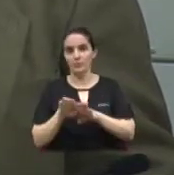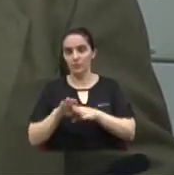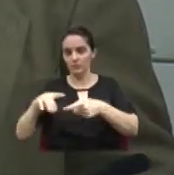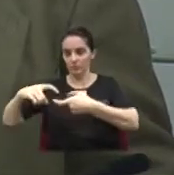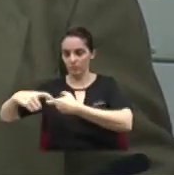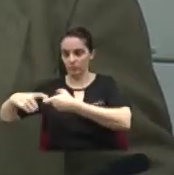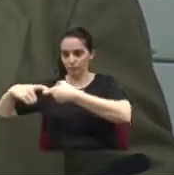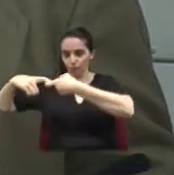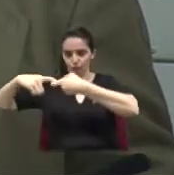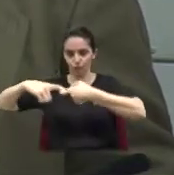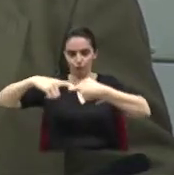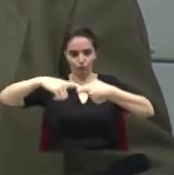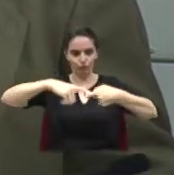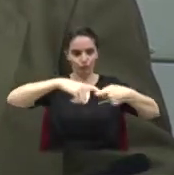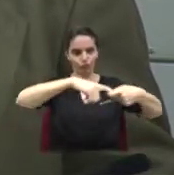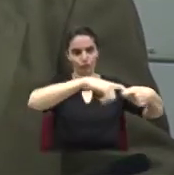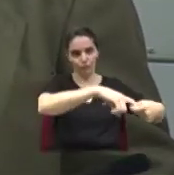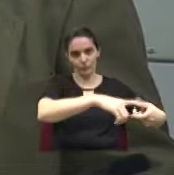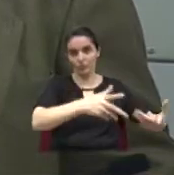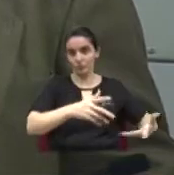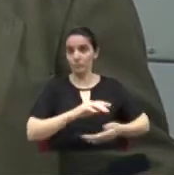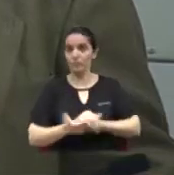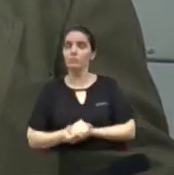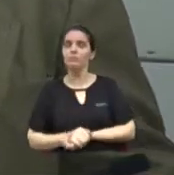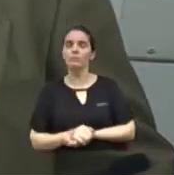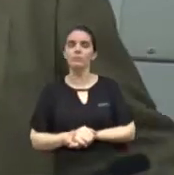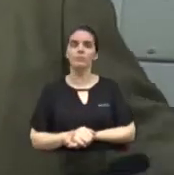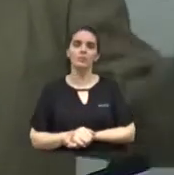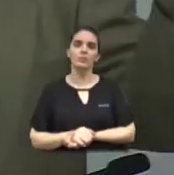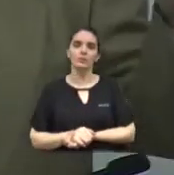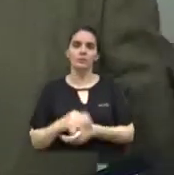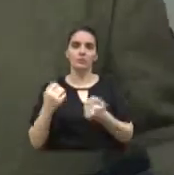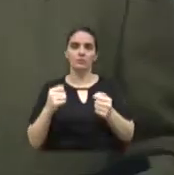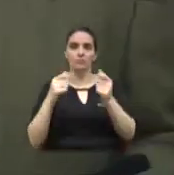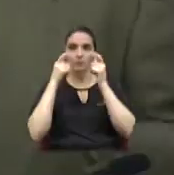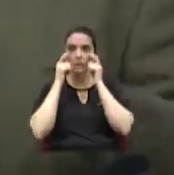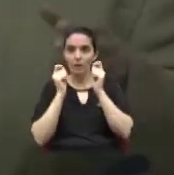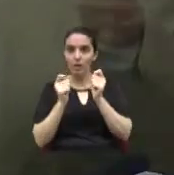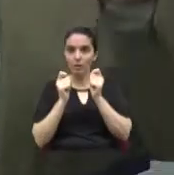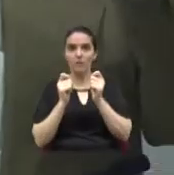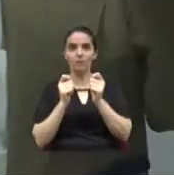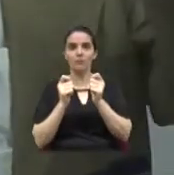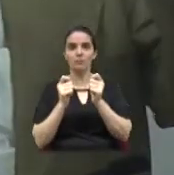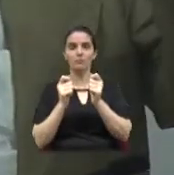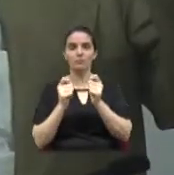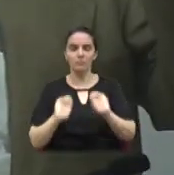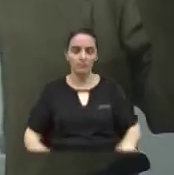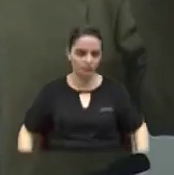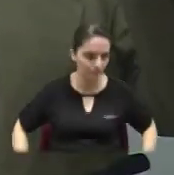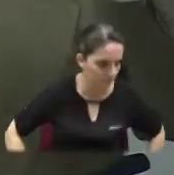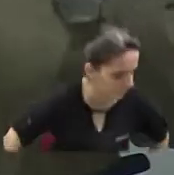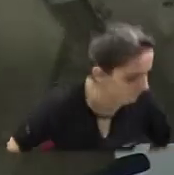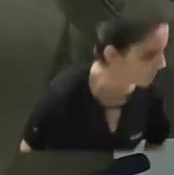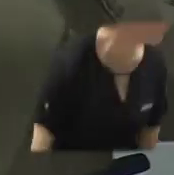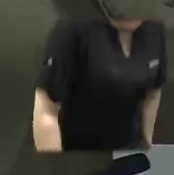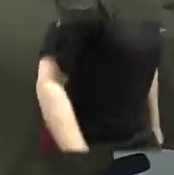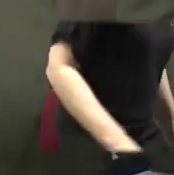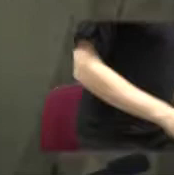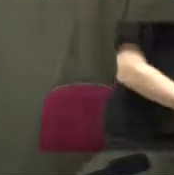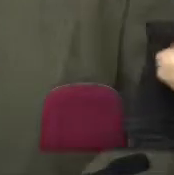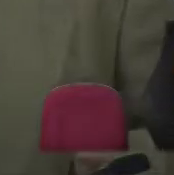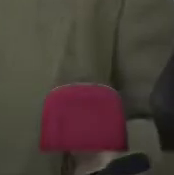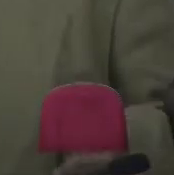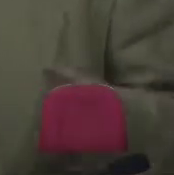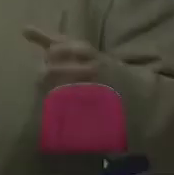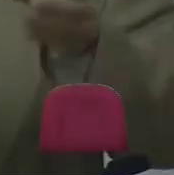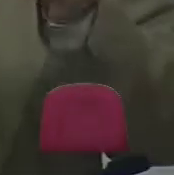É uma questão que está sendo voltada, está sendo discutida pelo governo, pelo governador Márcio